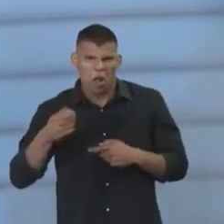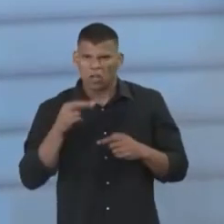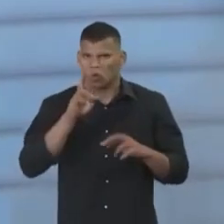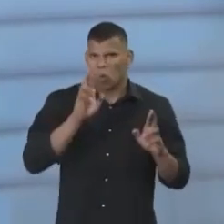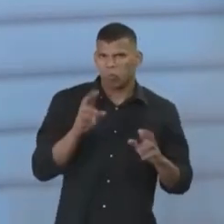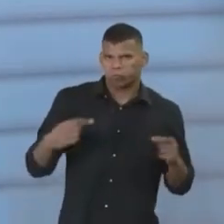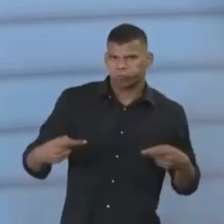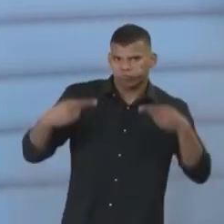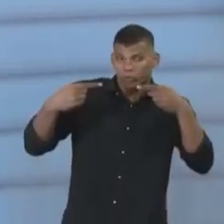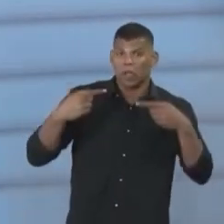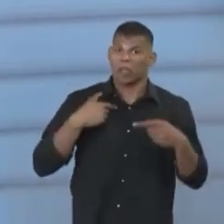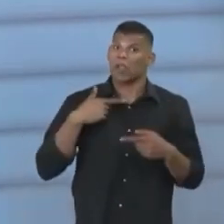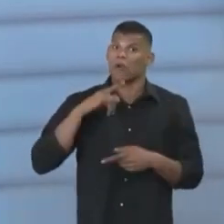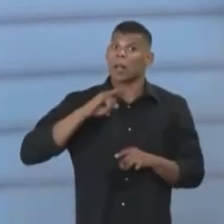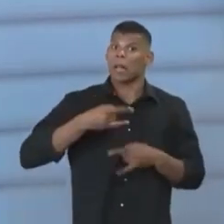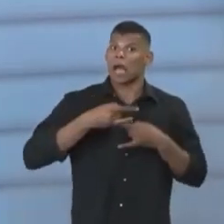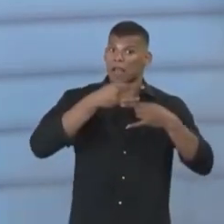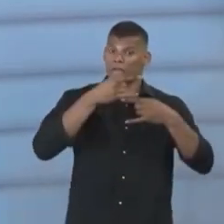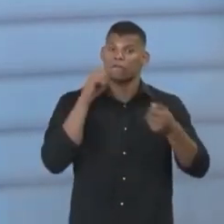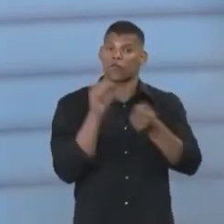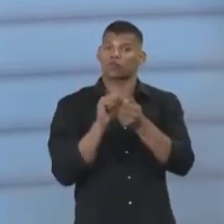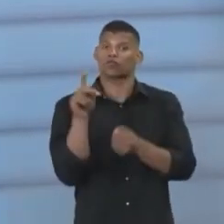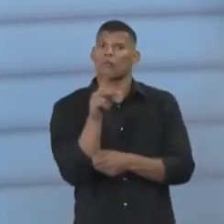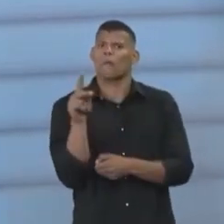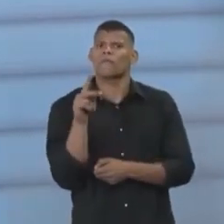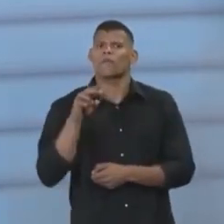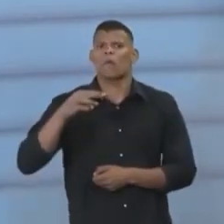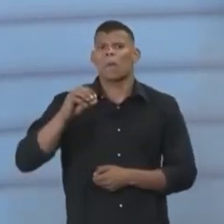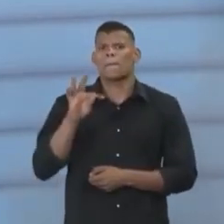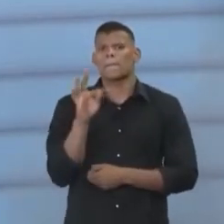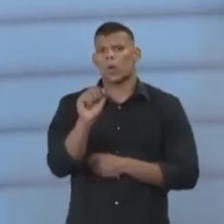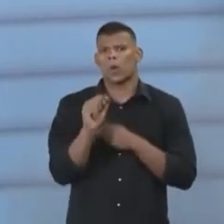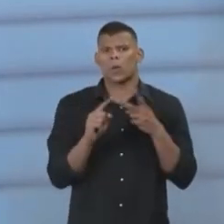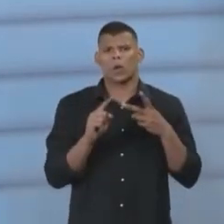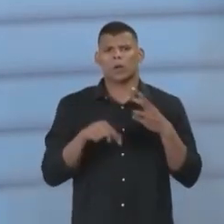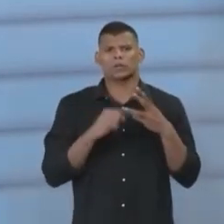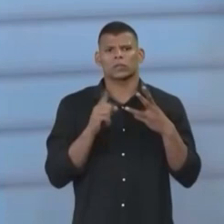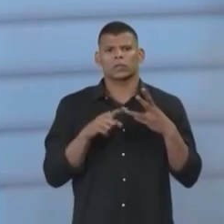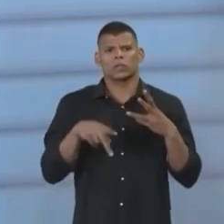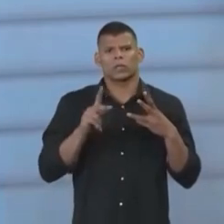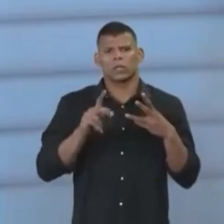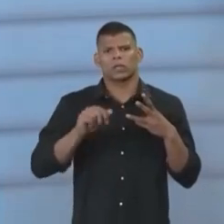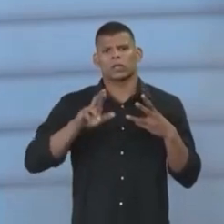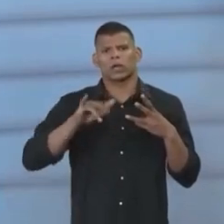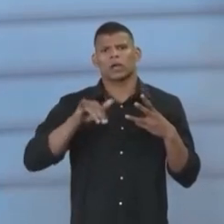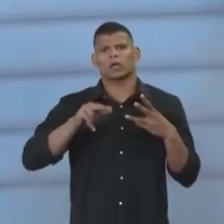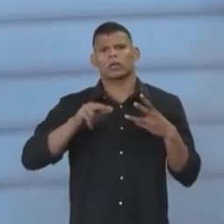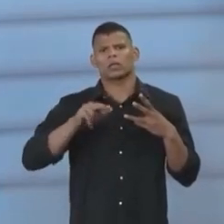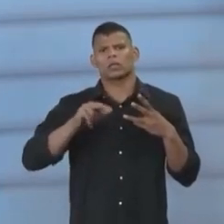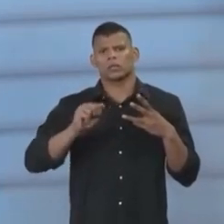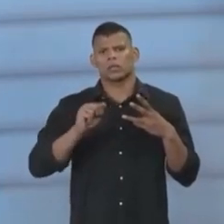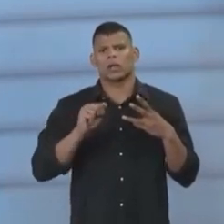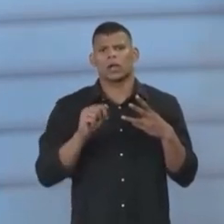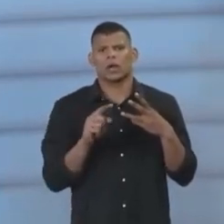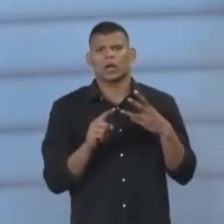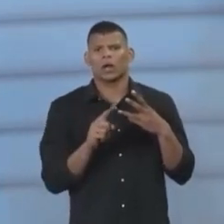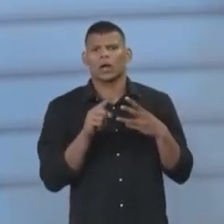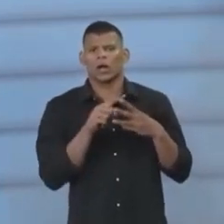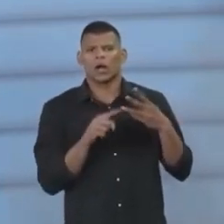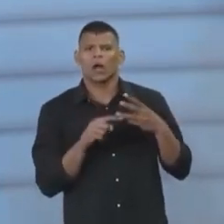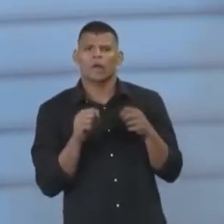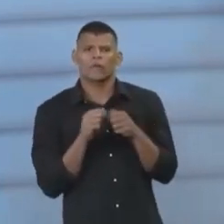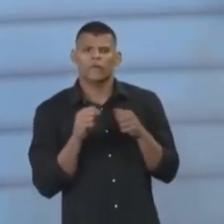fiz uma live com o professor Rafael Mota, da Unifor, e a professora Carolina Issa, da Universidade Federal do Mato Grosso,